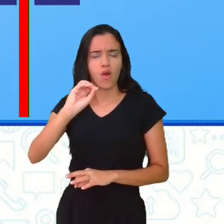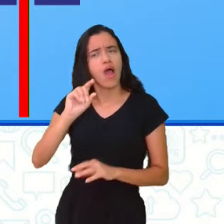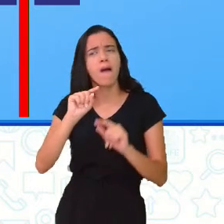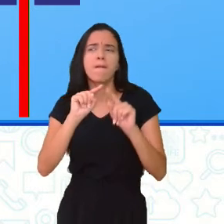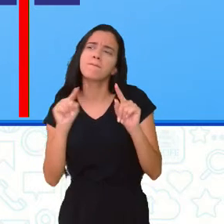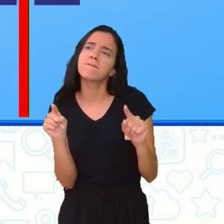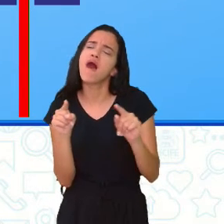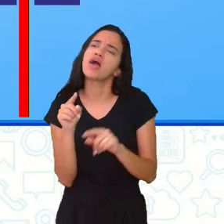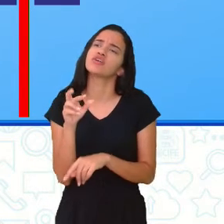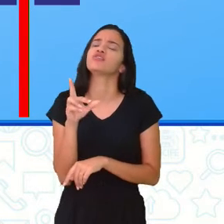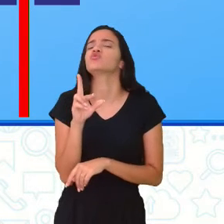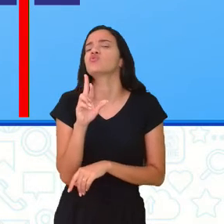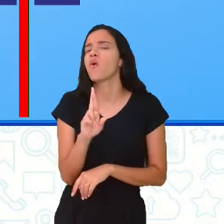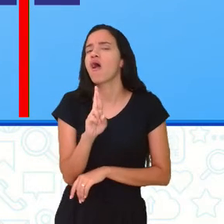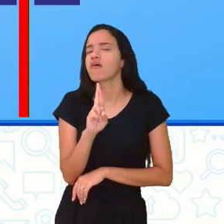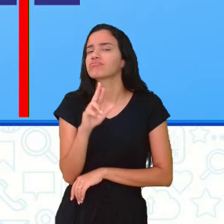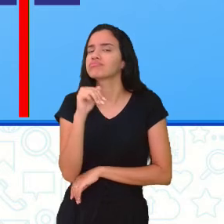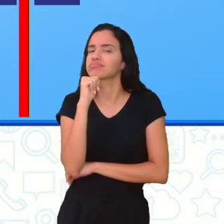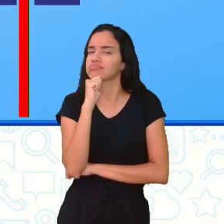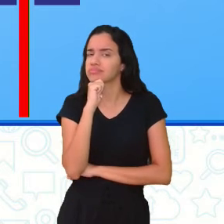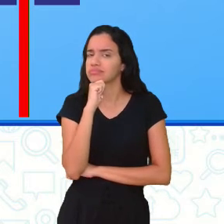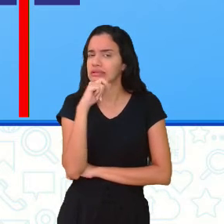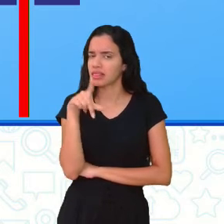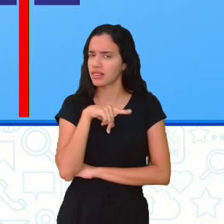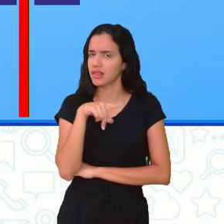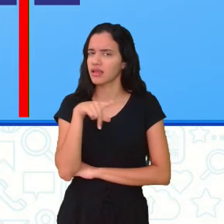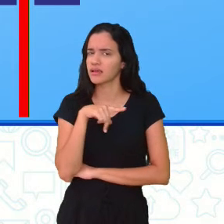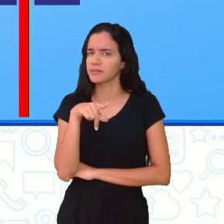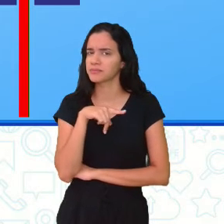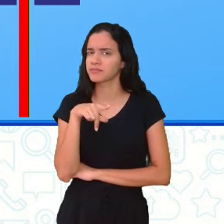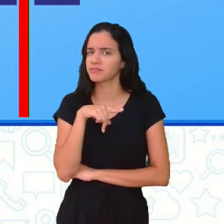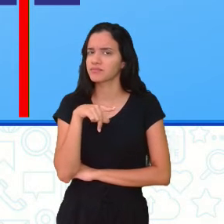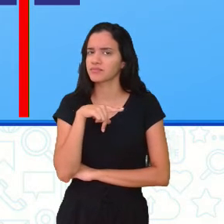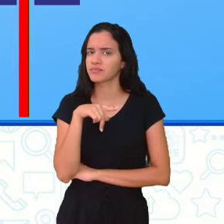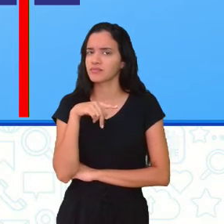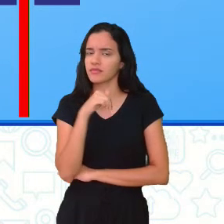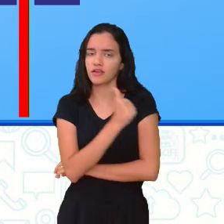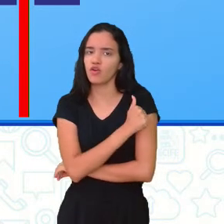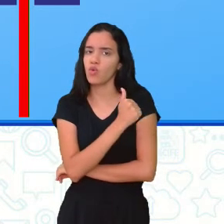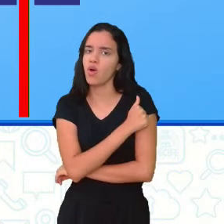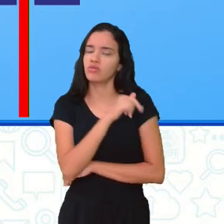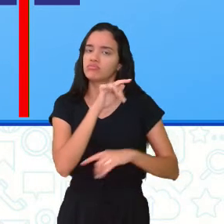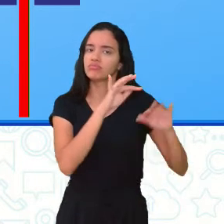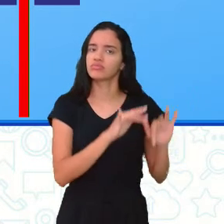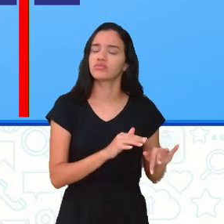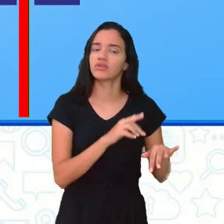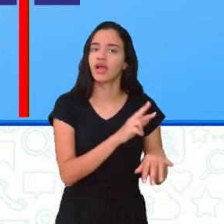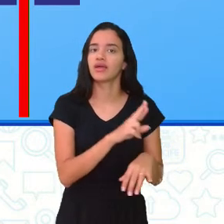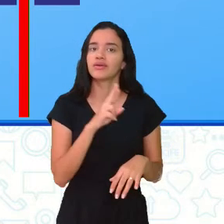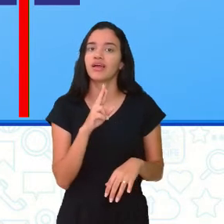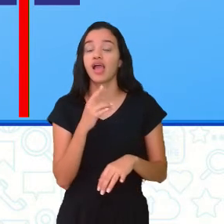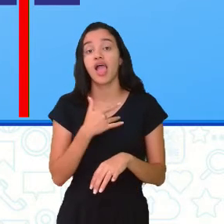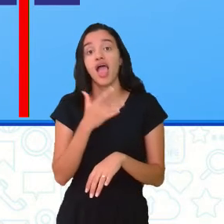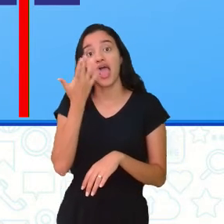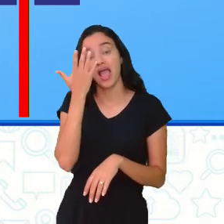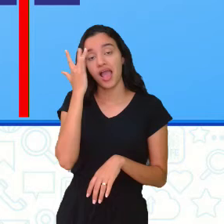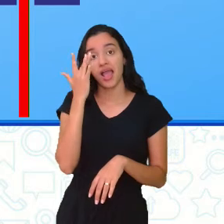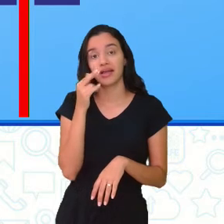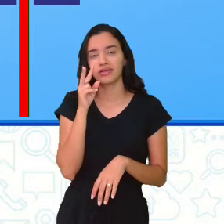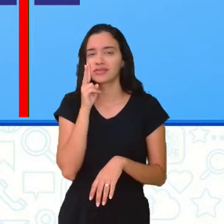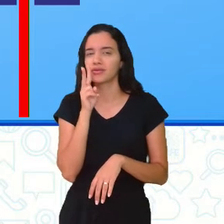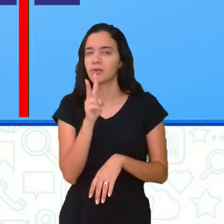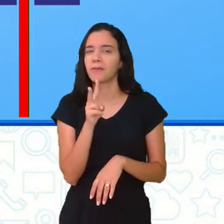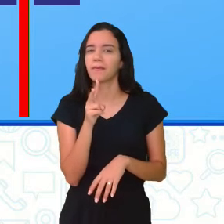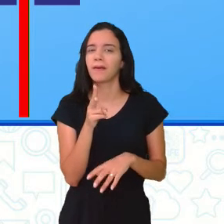e o R? Será que o R tem? Alguém no chat respondeu? Não, acho que eles estão, acho que eles estão olhando